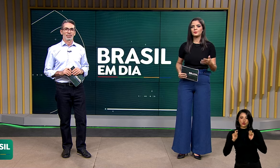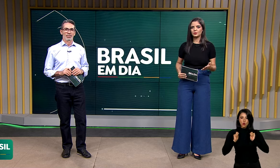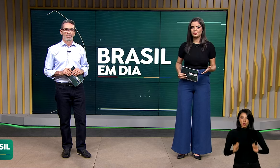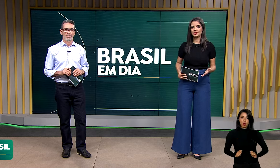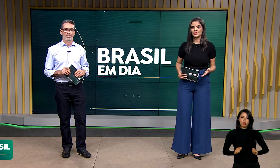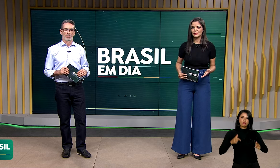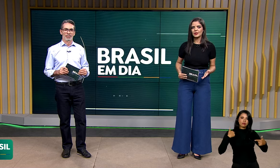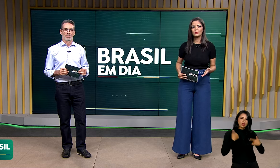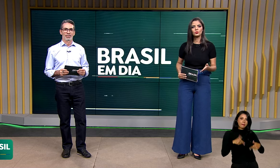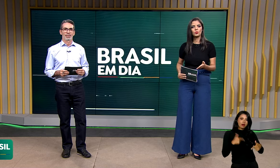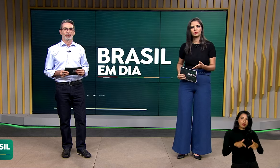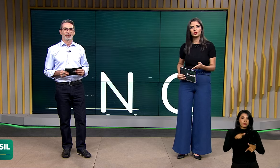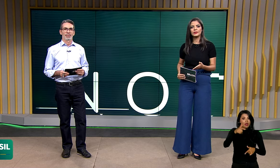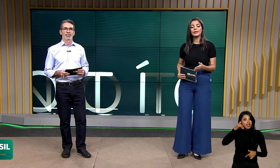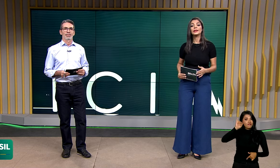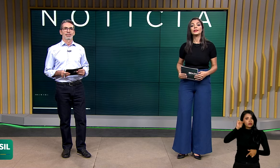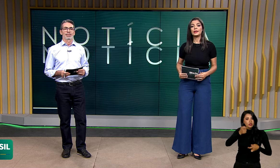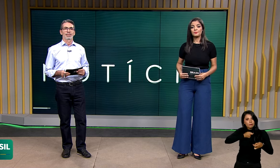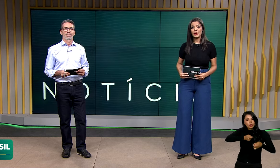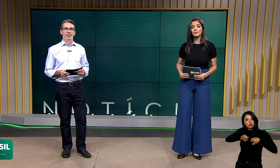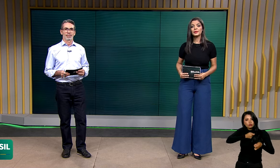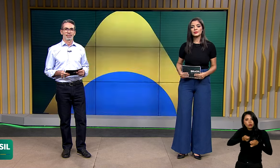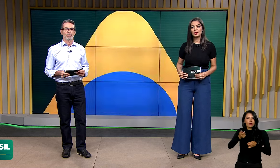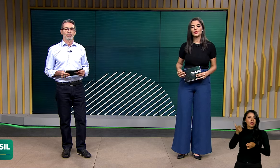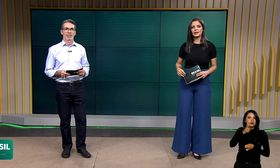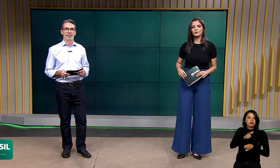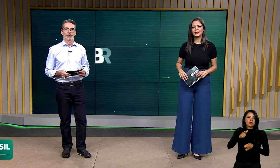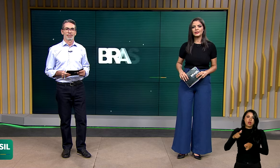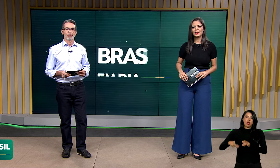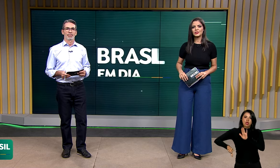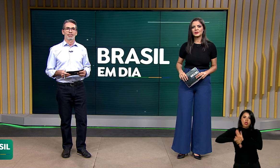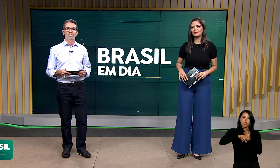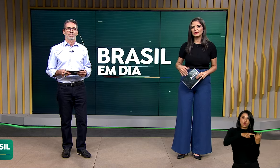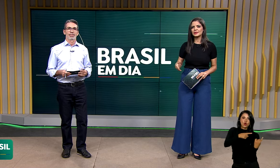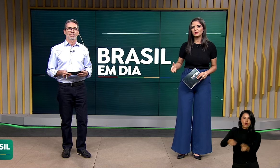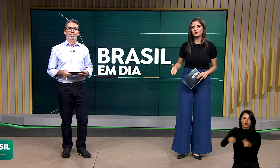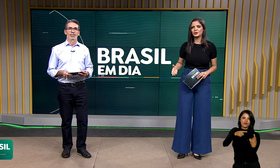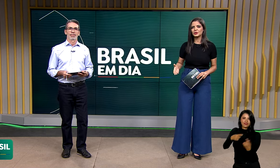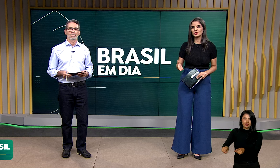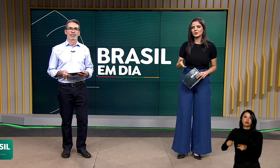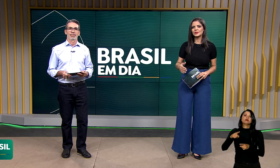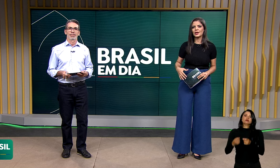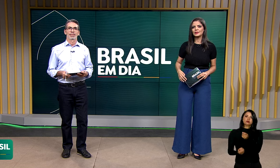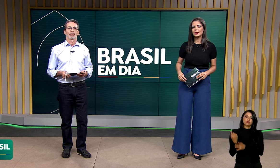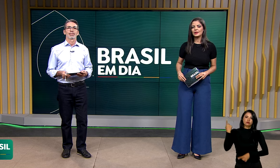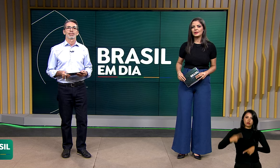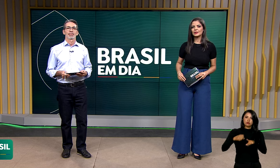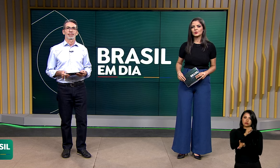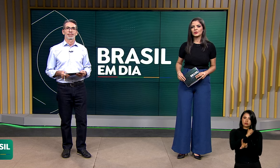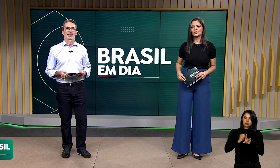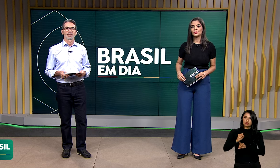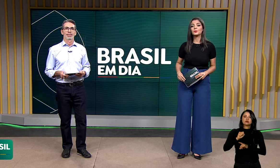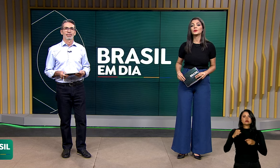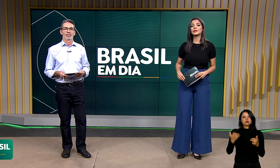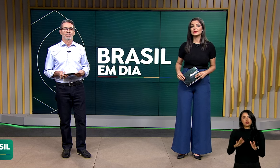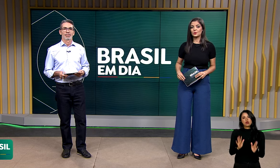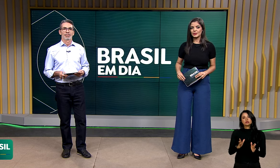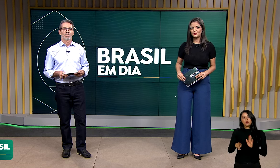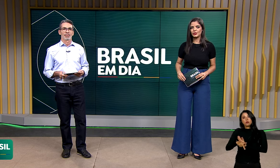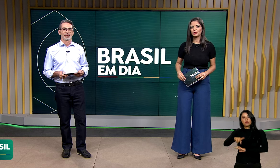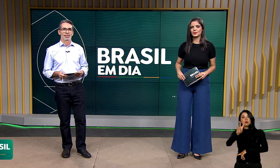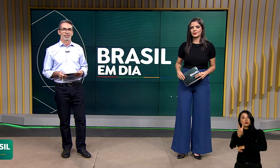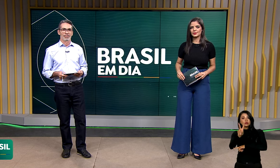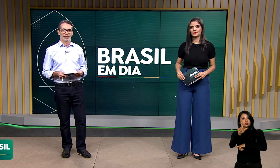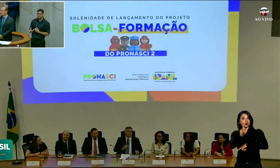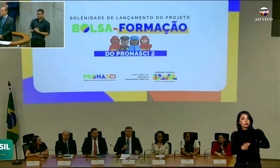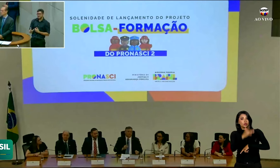participam da prevenção, do controle e da repressão à criminalidade, estabelecendo políticas sociais e ações de proteção